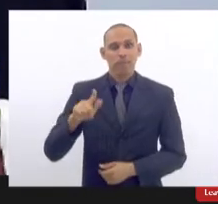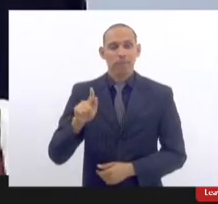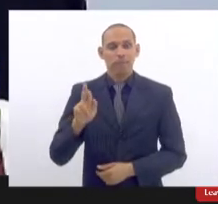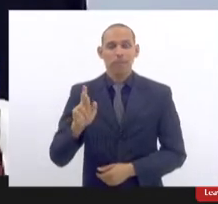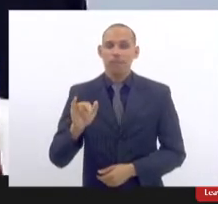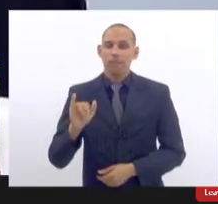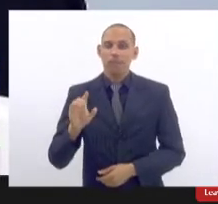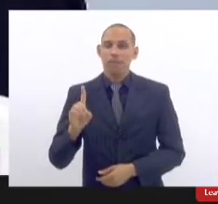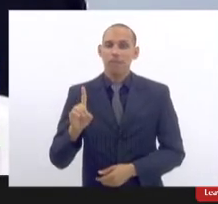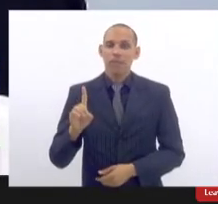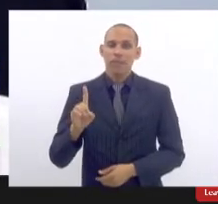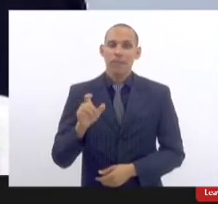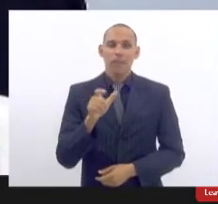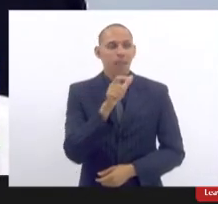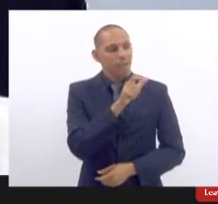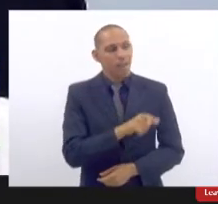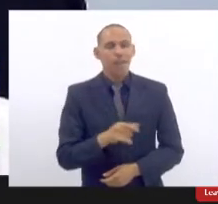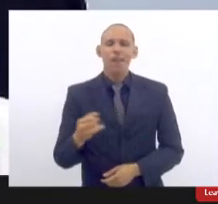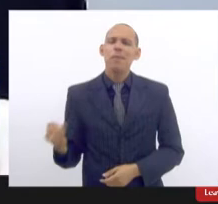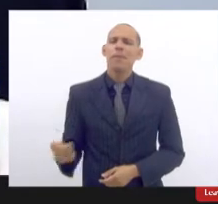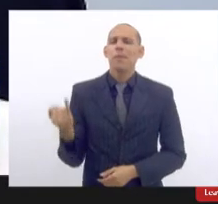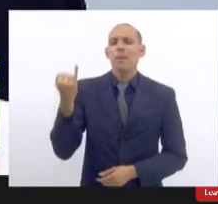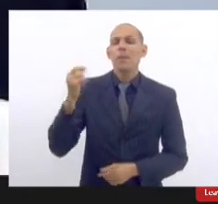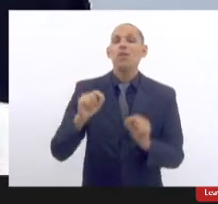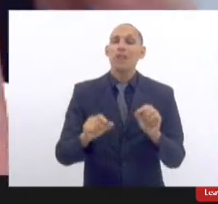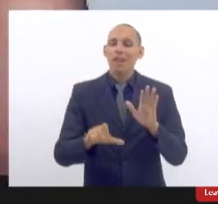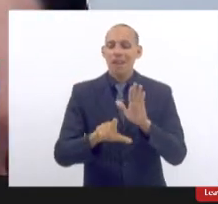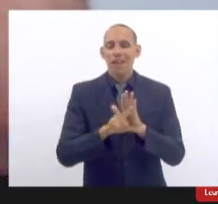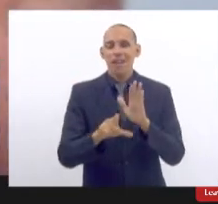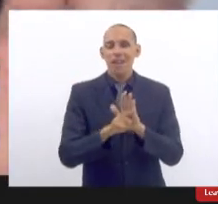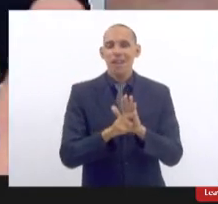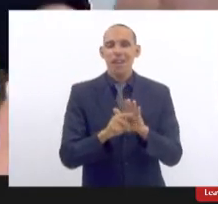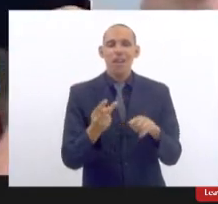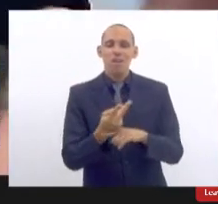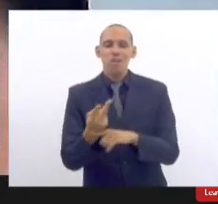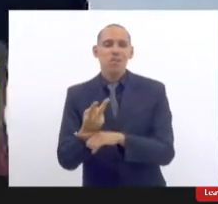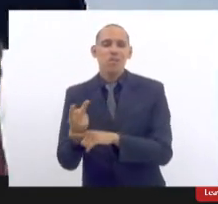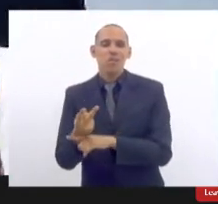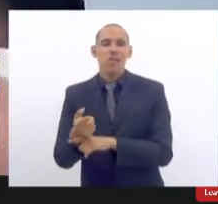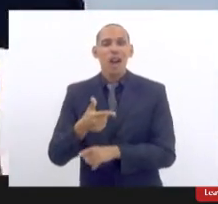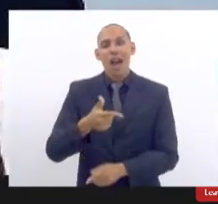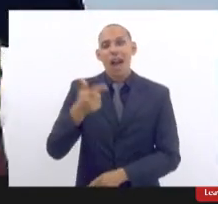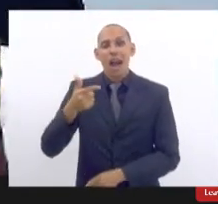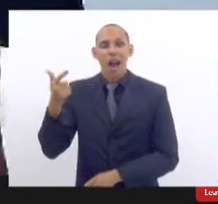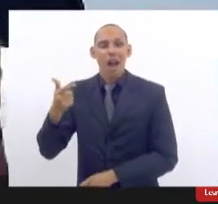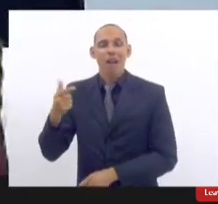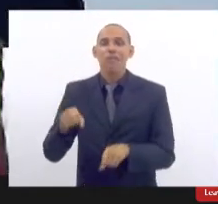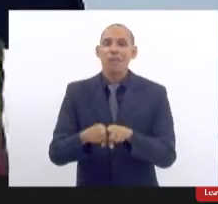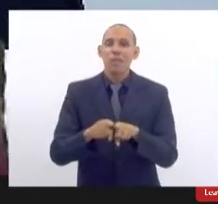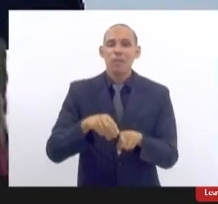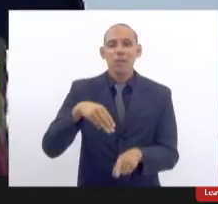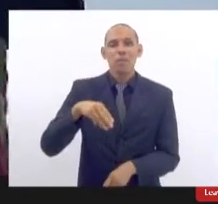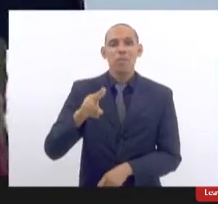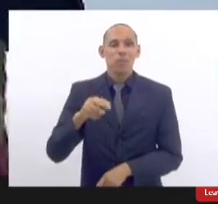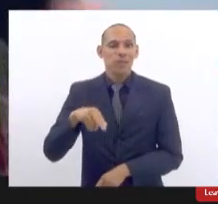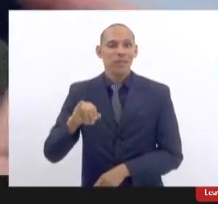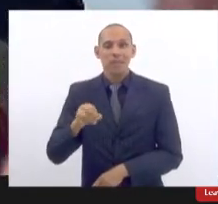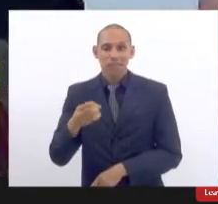ela foi essencial numa lei que a gente fez sobre rastreamento de armas e munições, um tema que não tem nada de feminino,